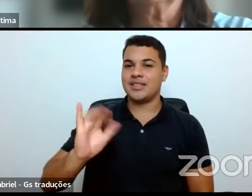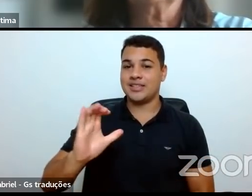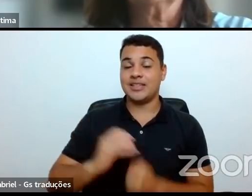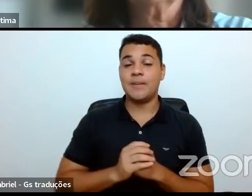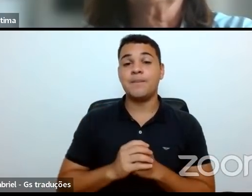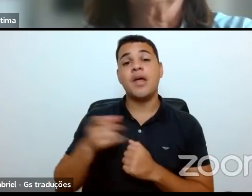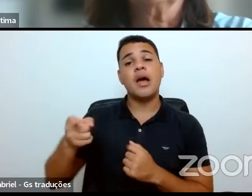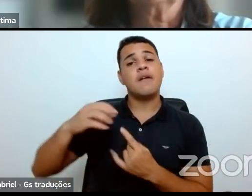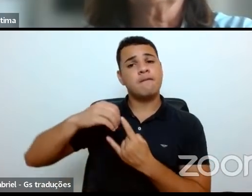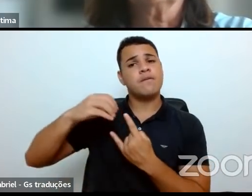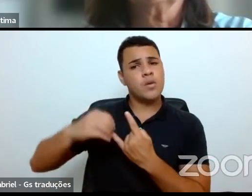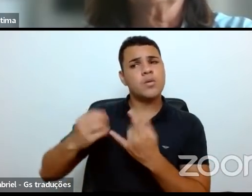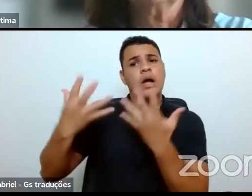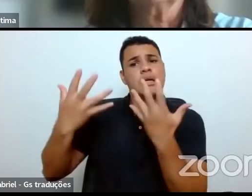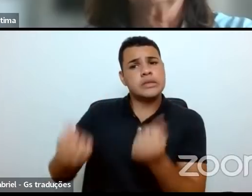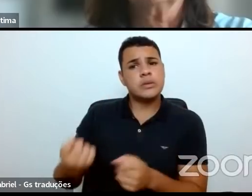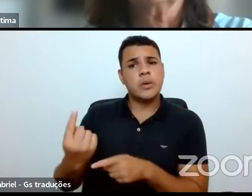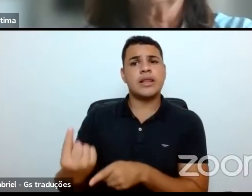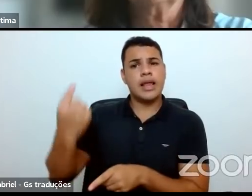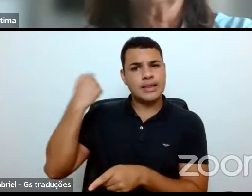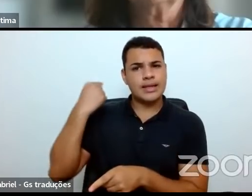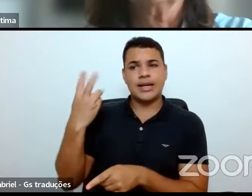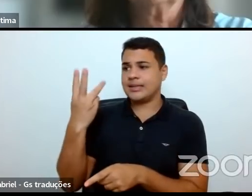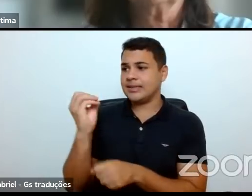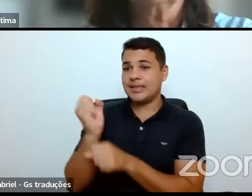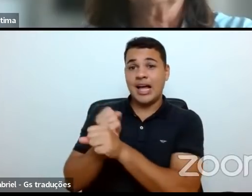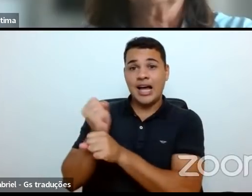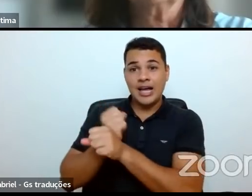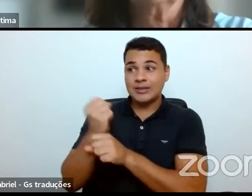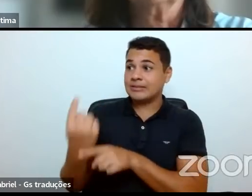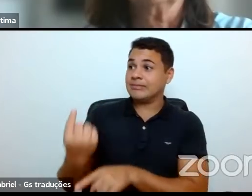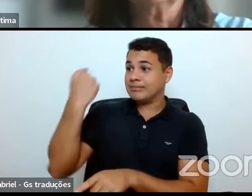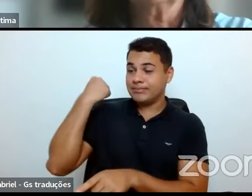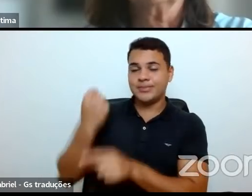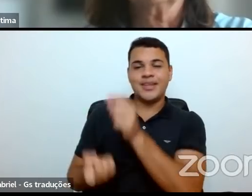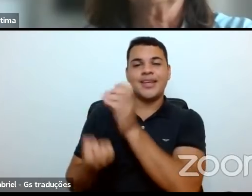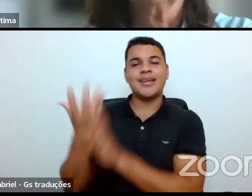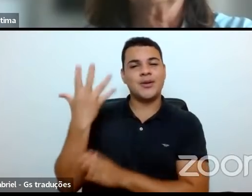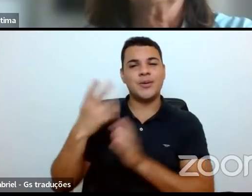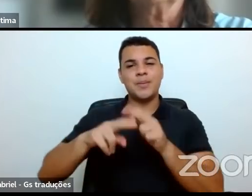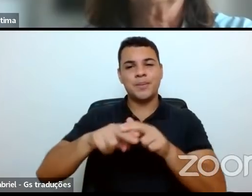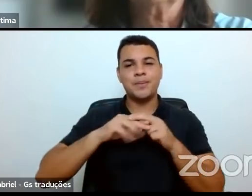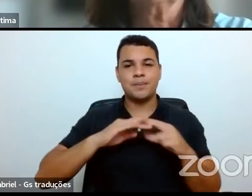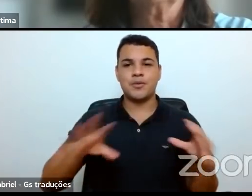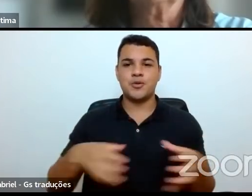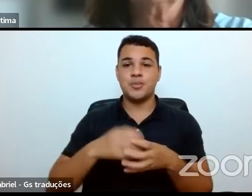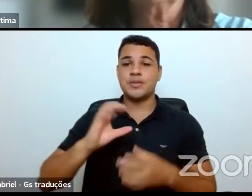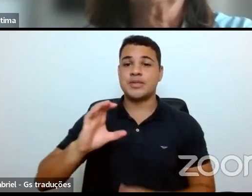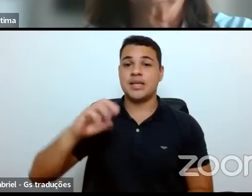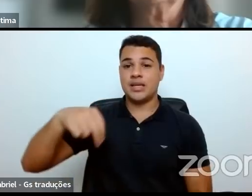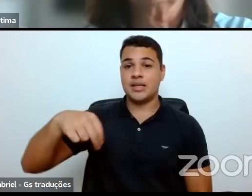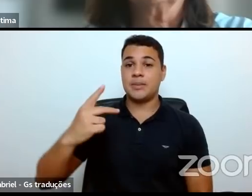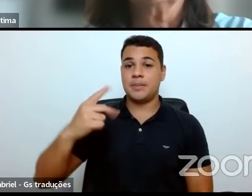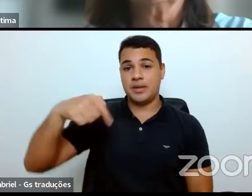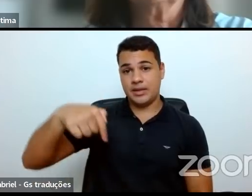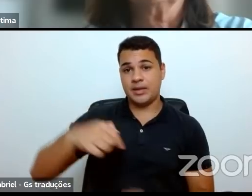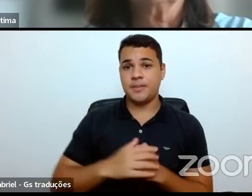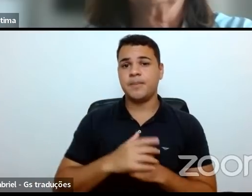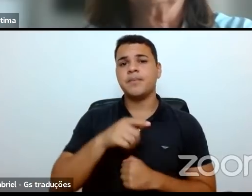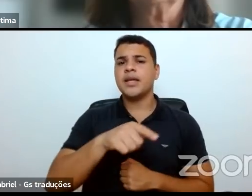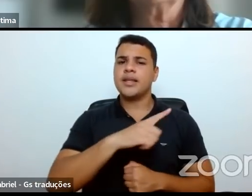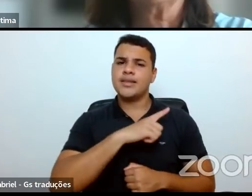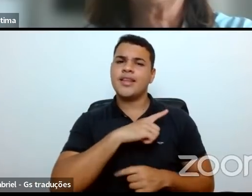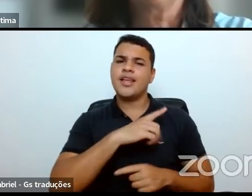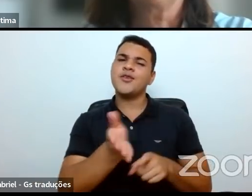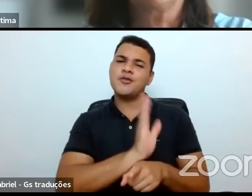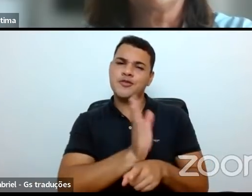esse programa desde o início, quando criado pelo CDPQ. O filme que, certamente, eu sei que vai mostrar, estou dando spoiler,